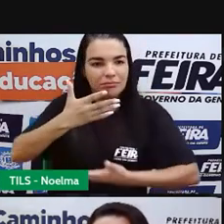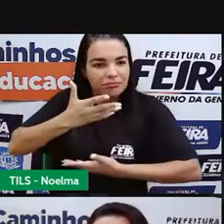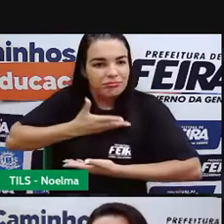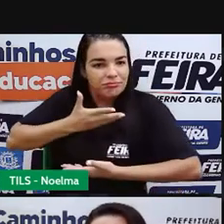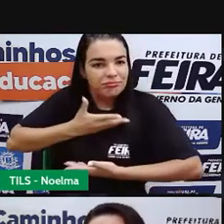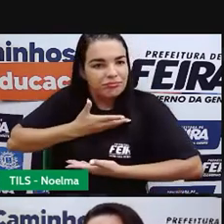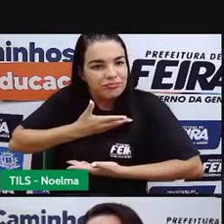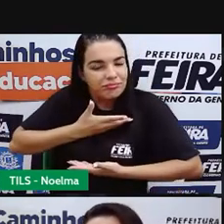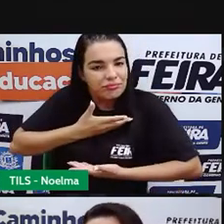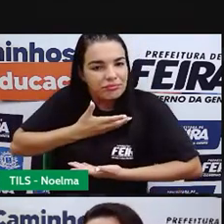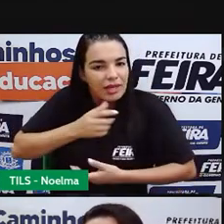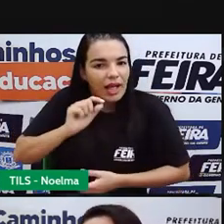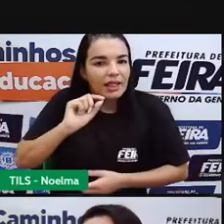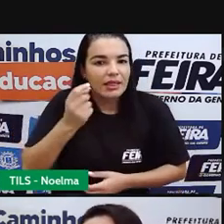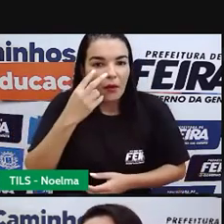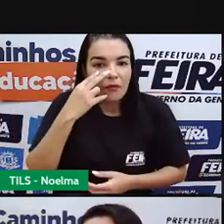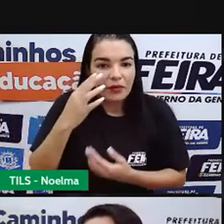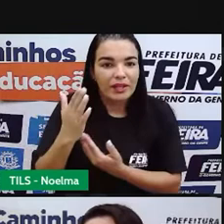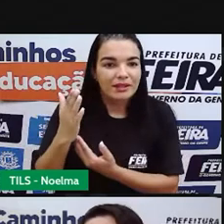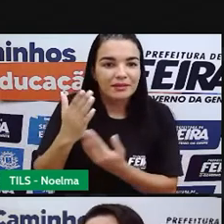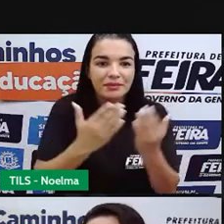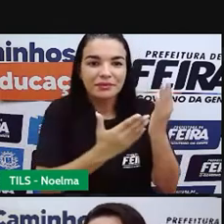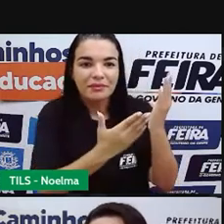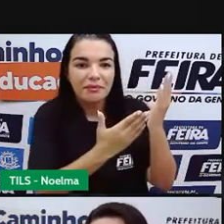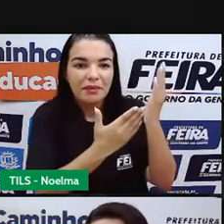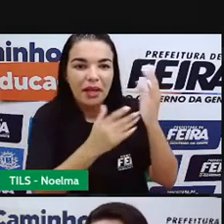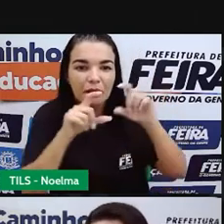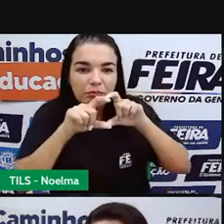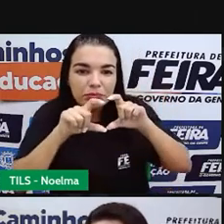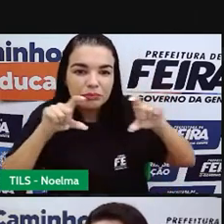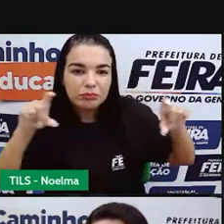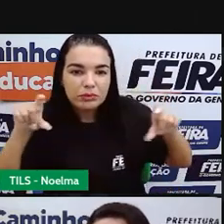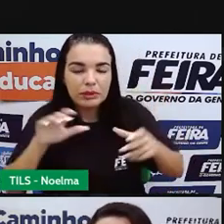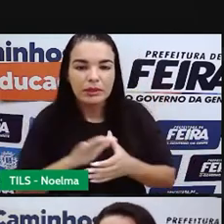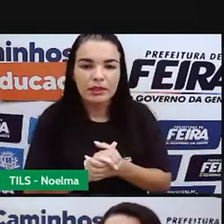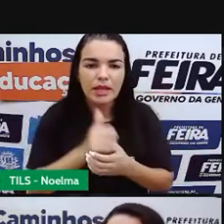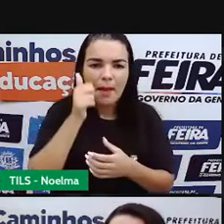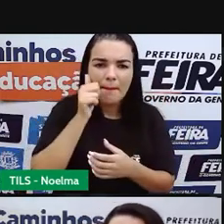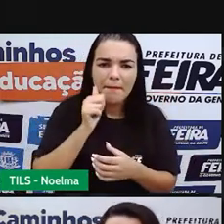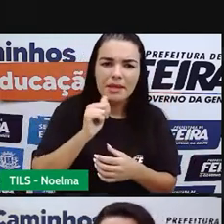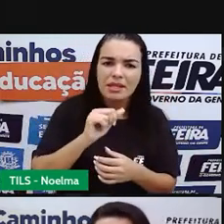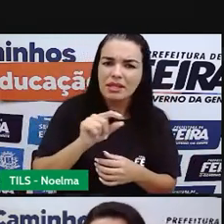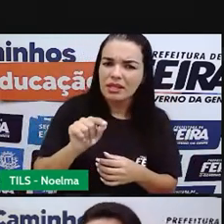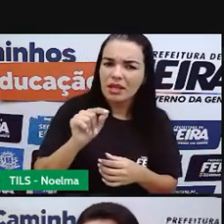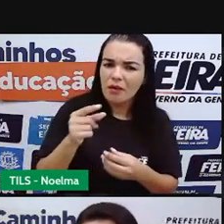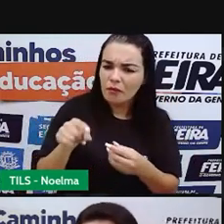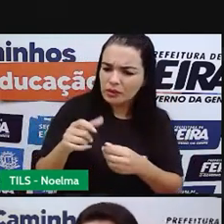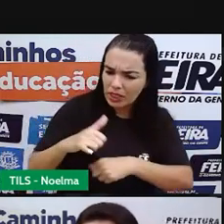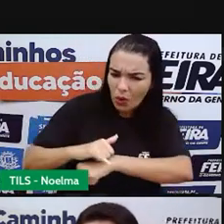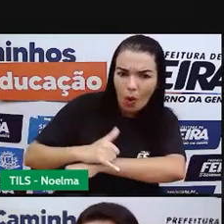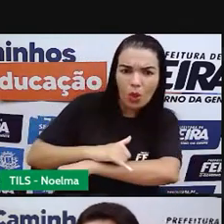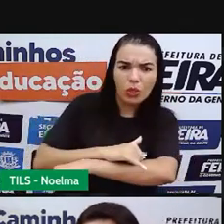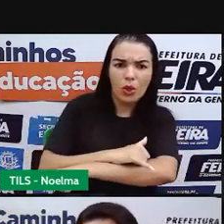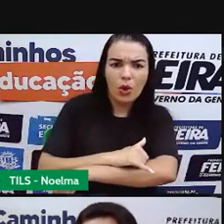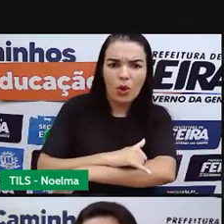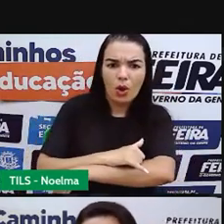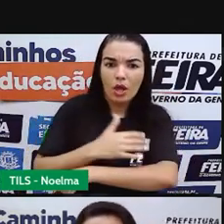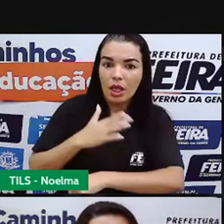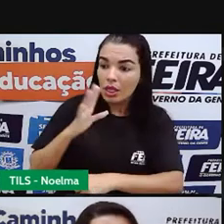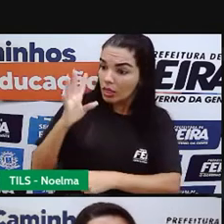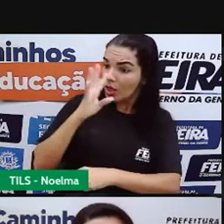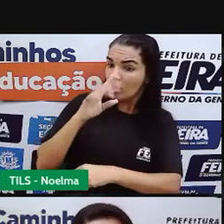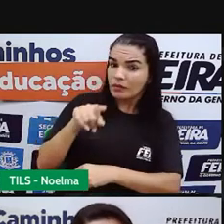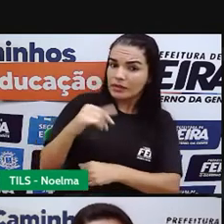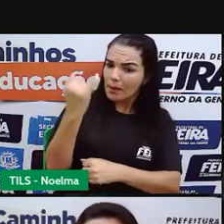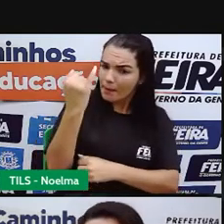a gente tem uma tirinha que vai falar um pouquinho sobre isso. Menina, como você engordou? Nossa,